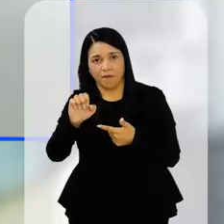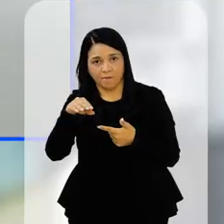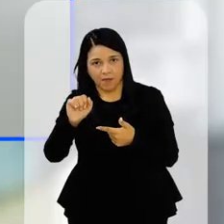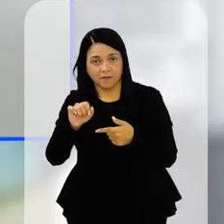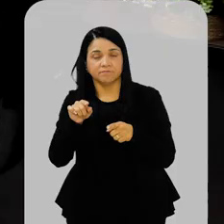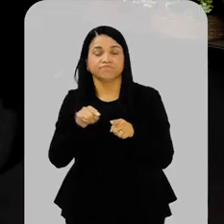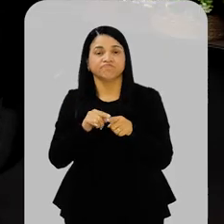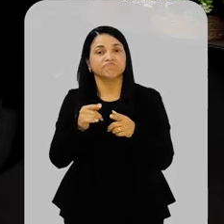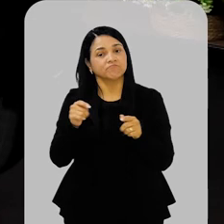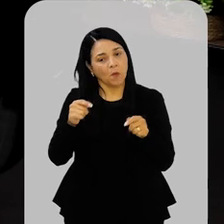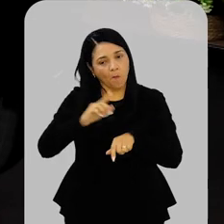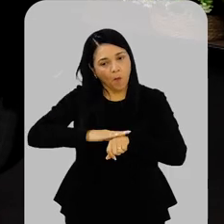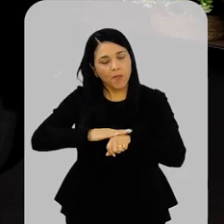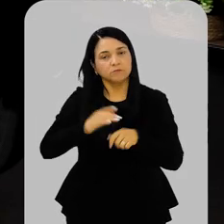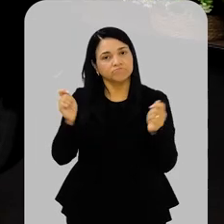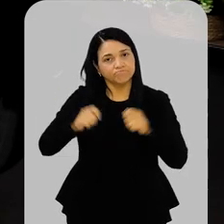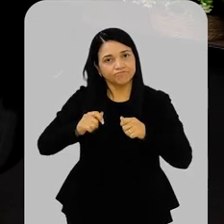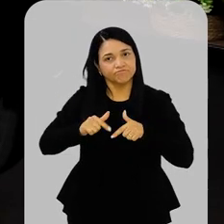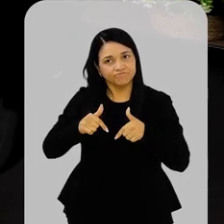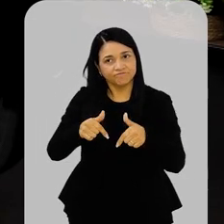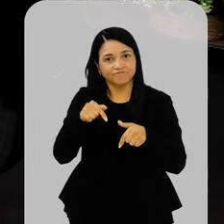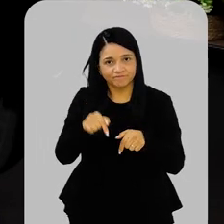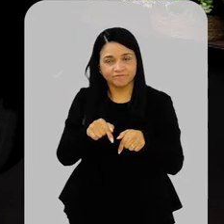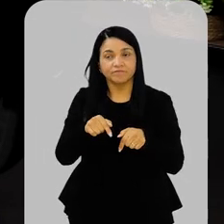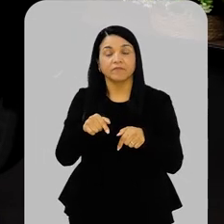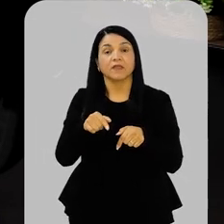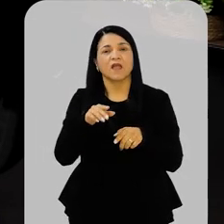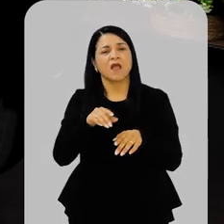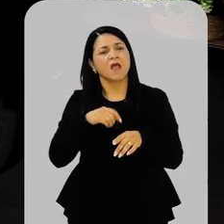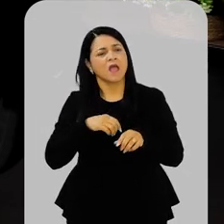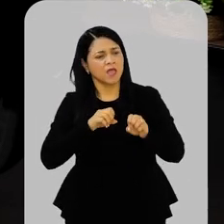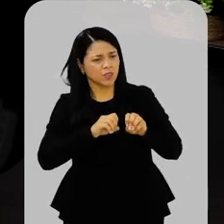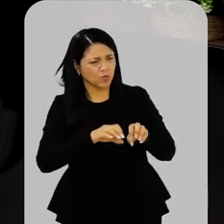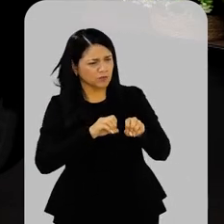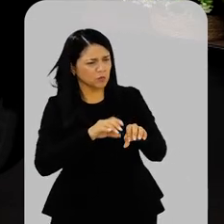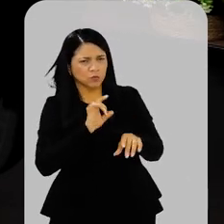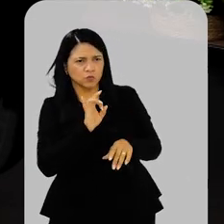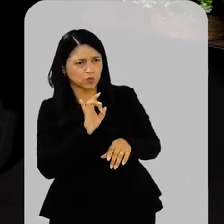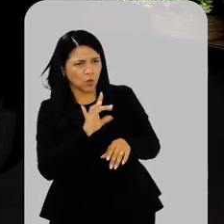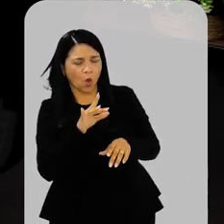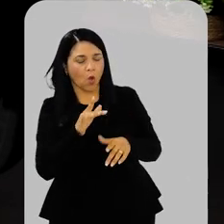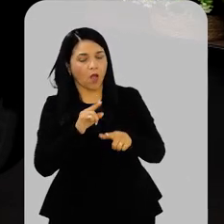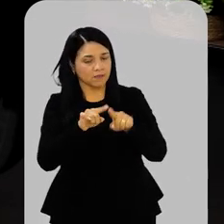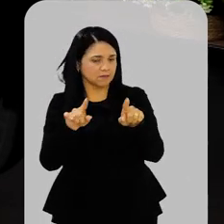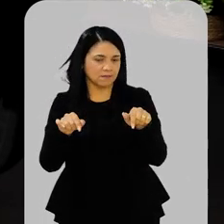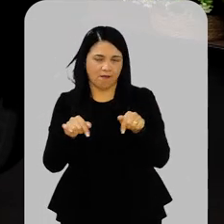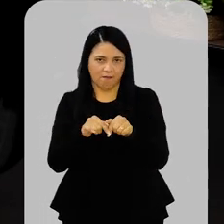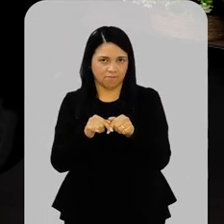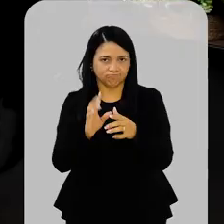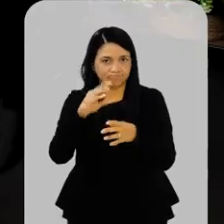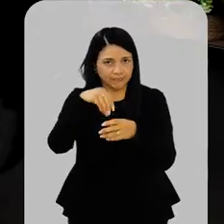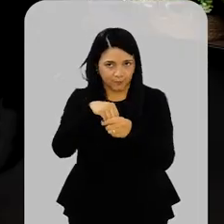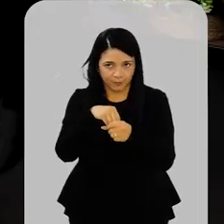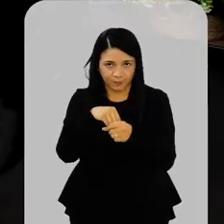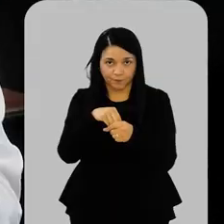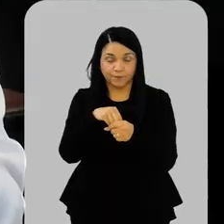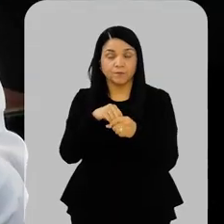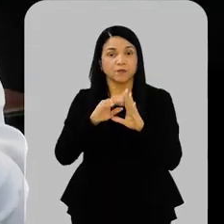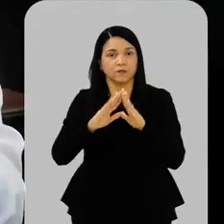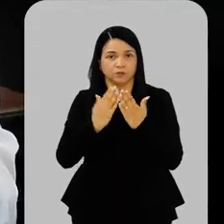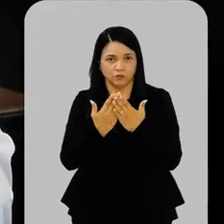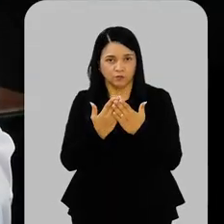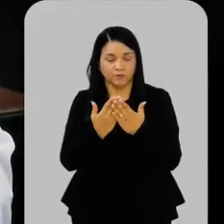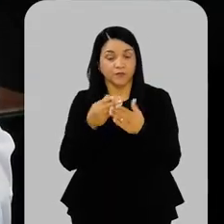Agora, Siddhartha, é interessante que essa parte da educação, ela não envolve apenas a sala de aula, a